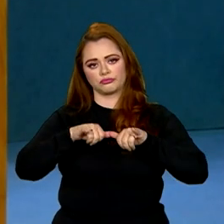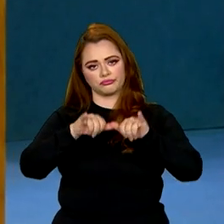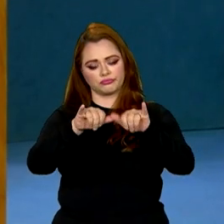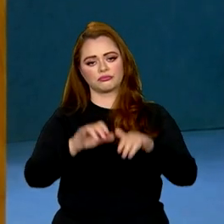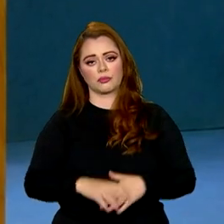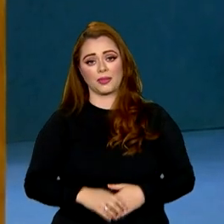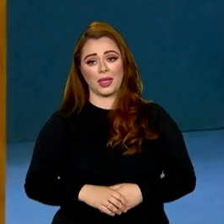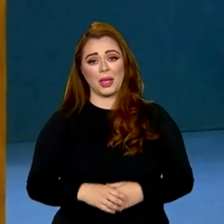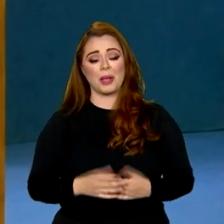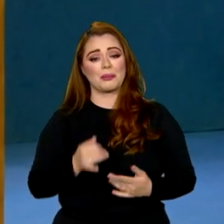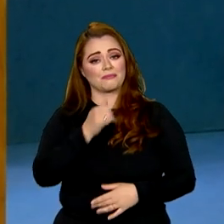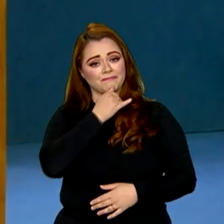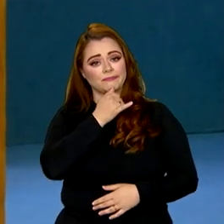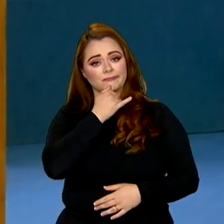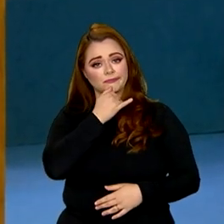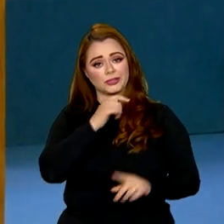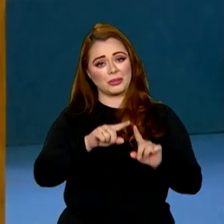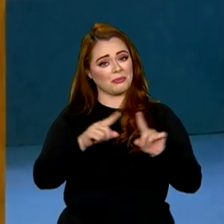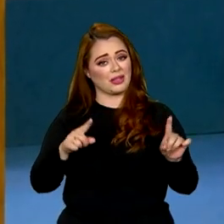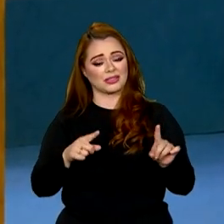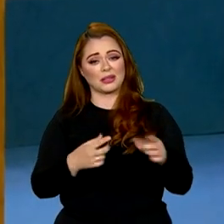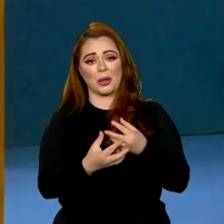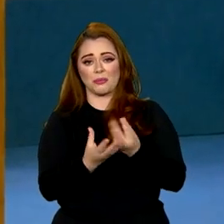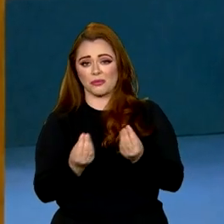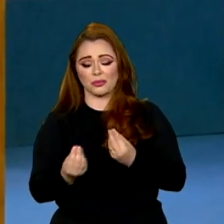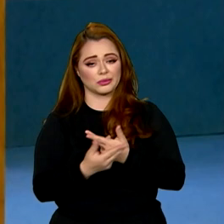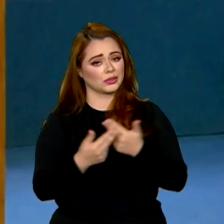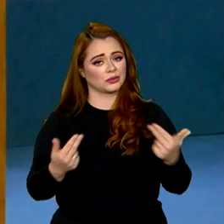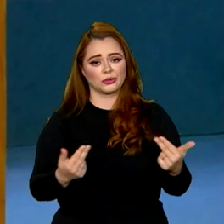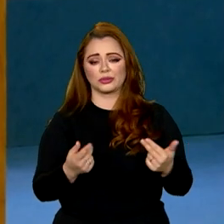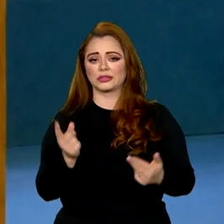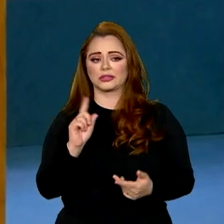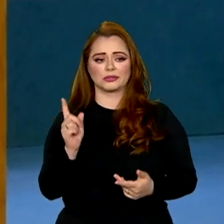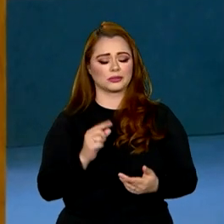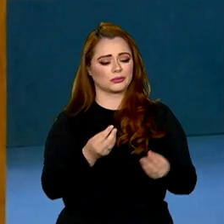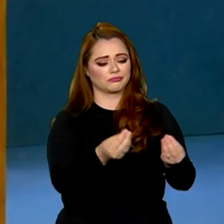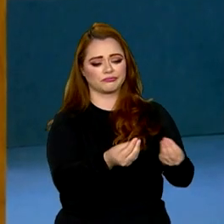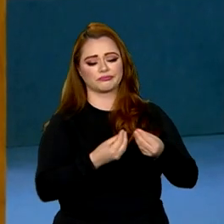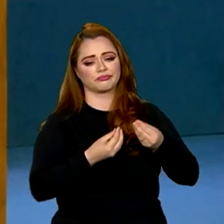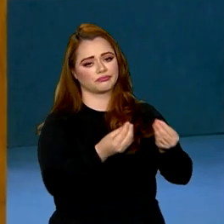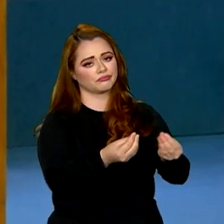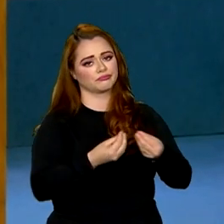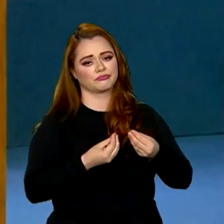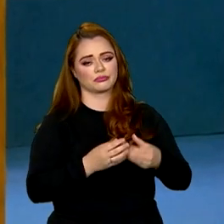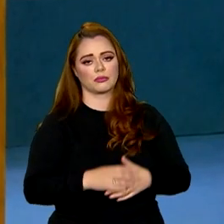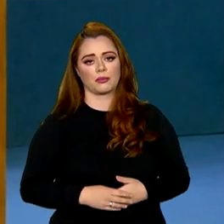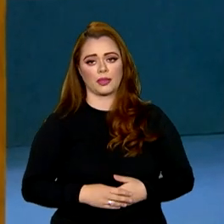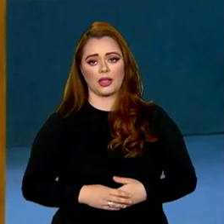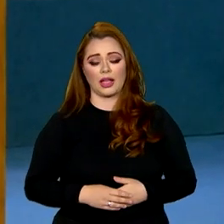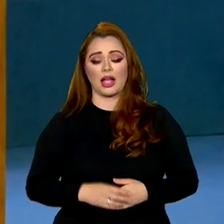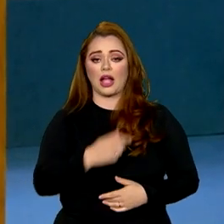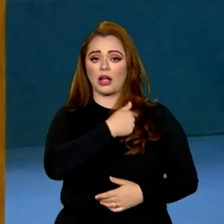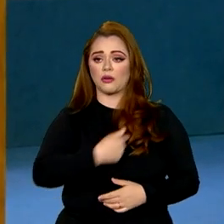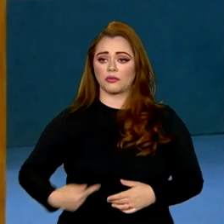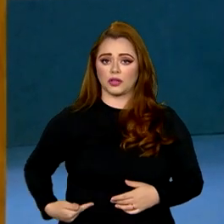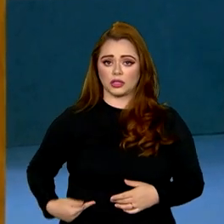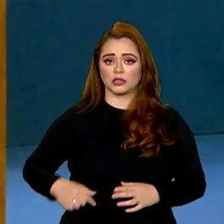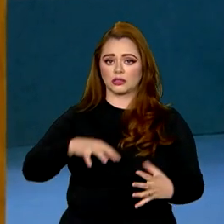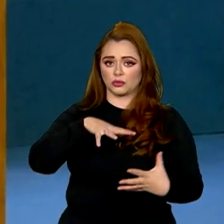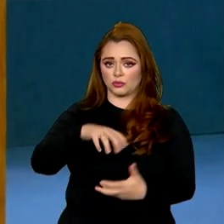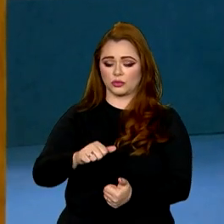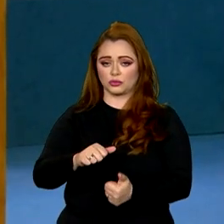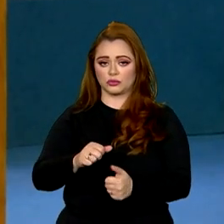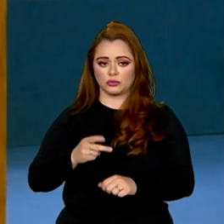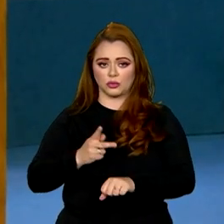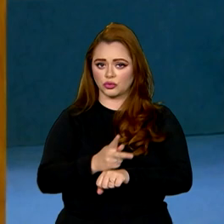nossas demandas não foram atendidas. A governança mundial segue assimétrica. A ONU,